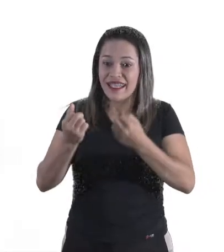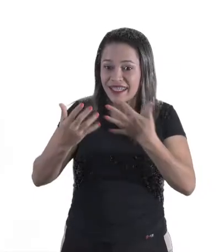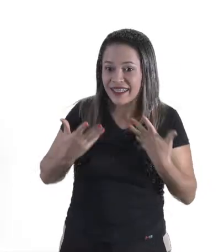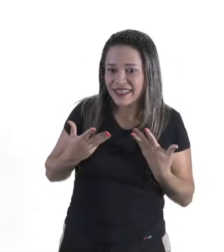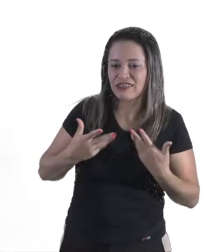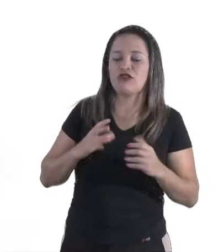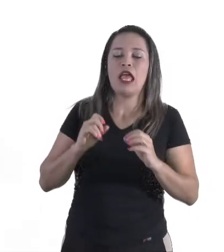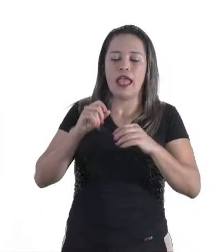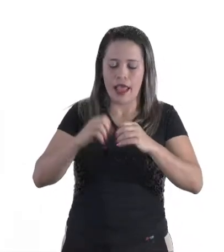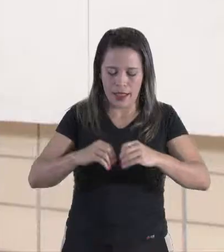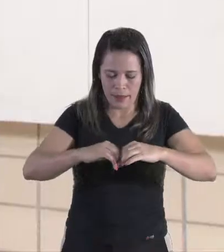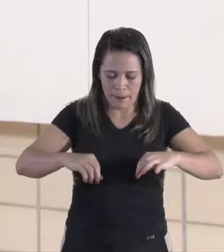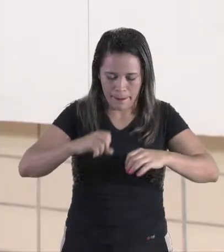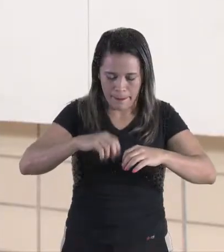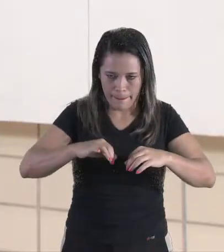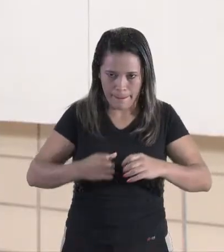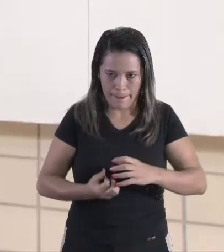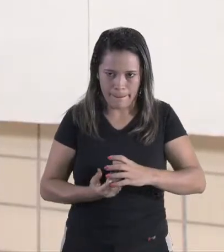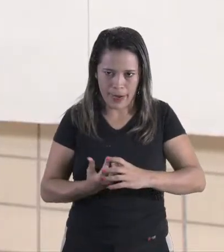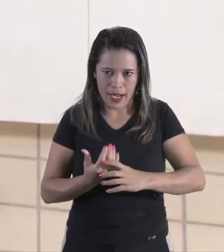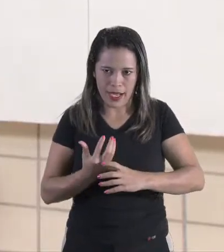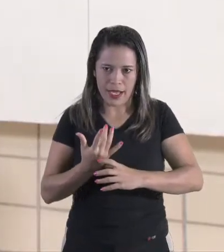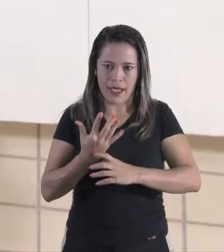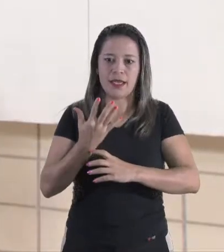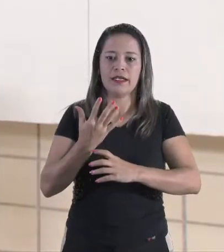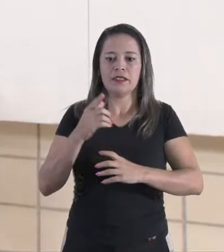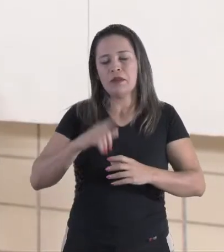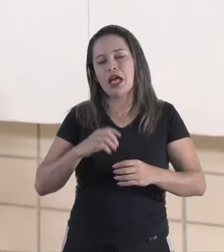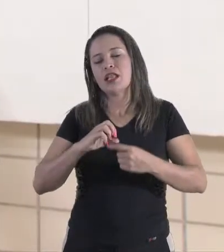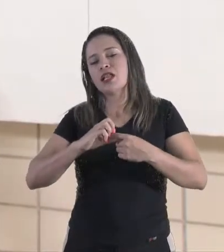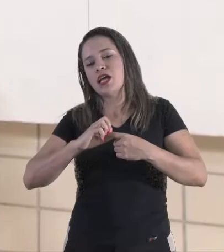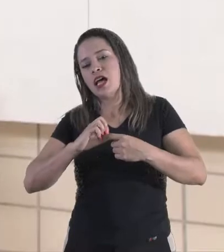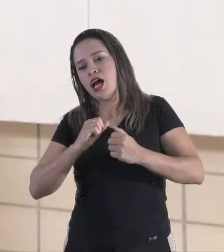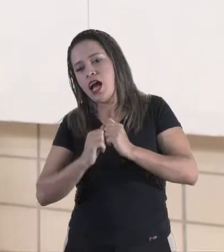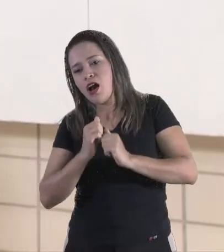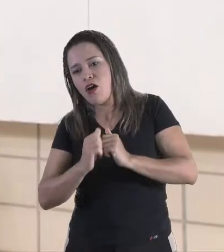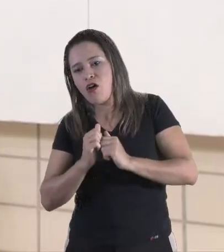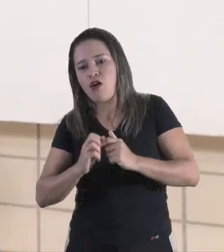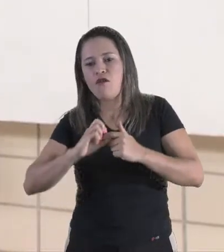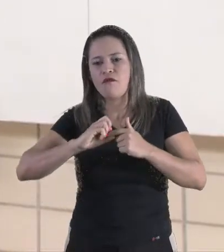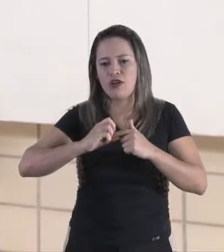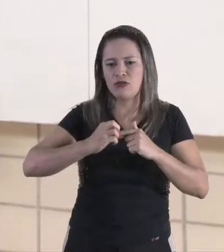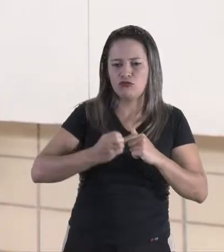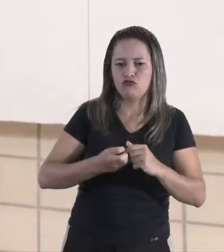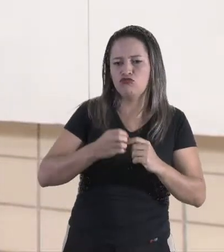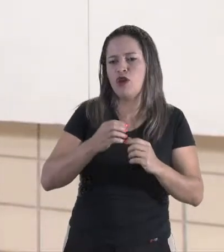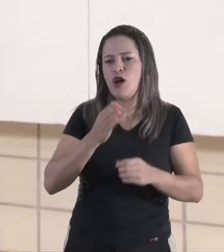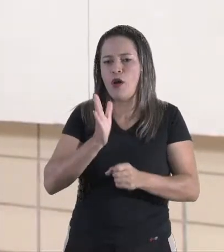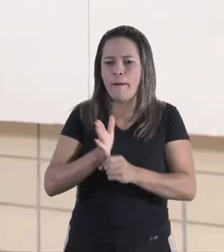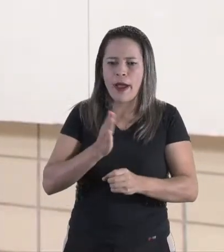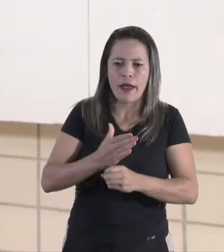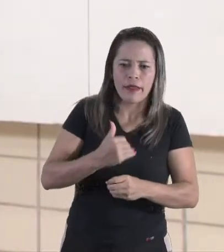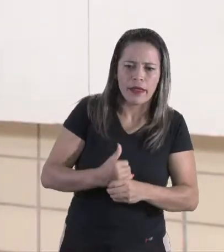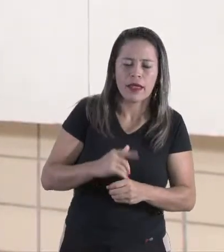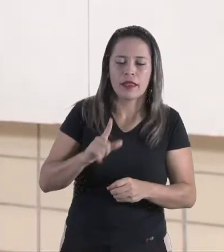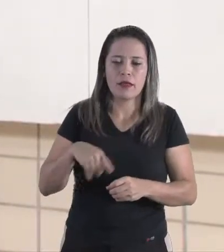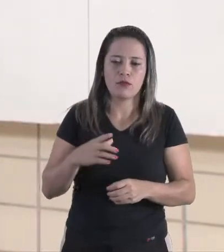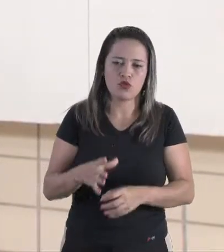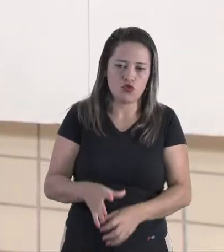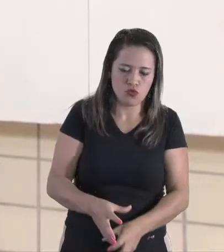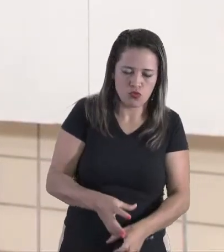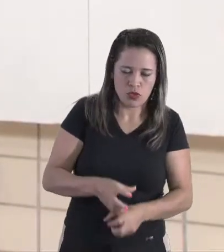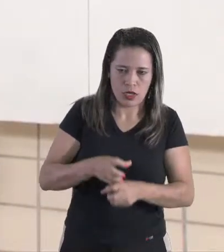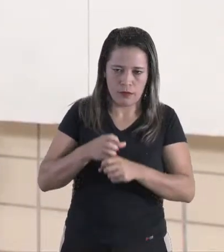planta, ele planta arroz, feijão, batata e depois ele colhe esses